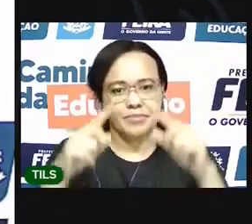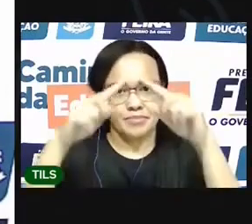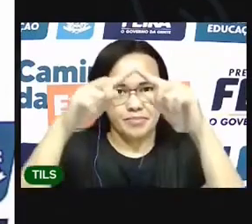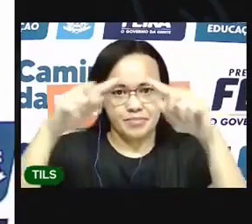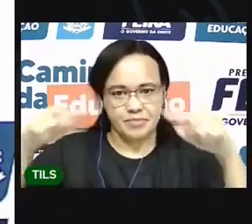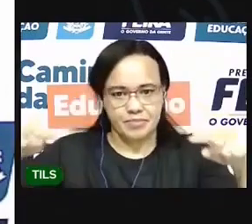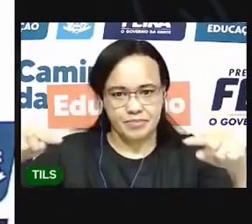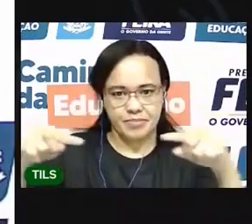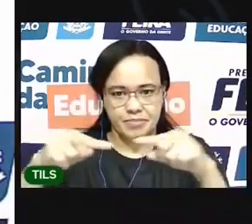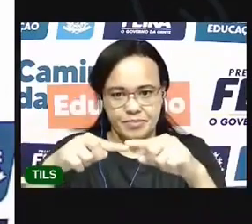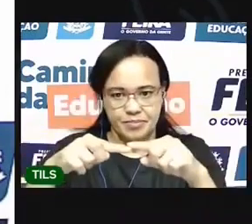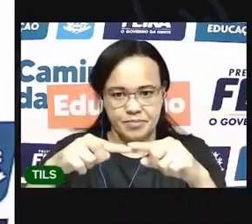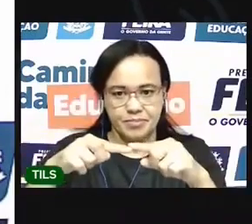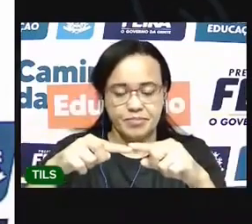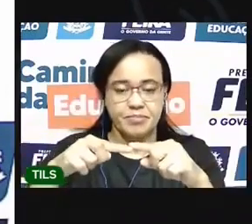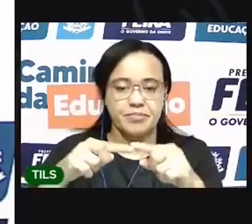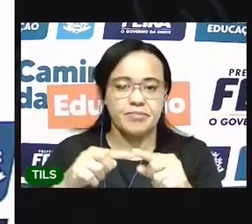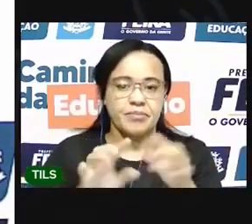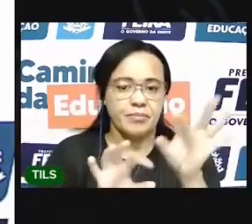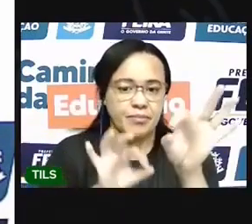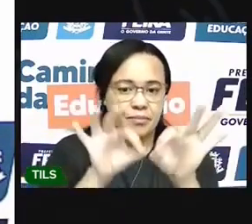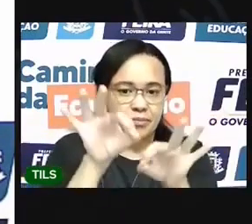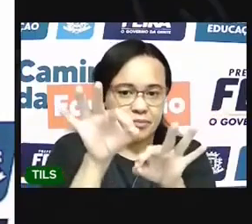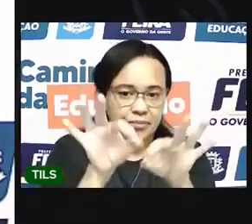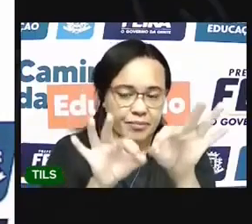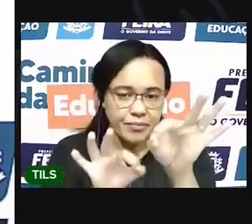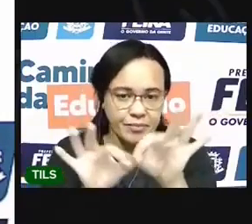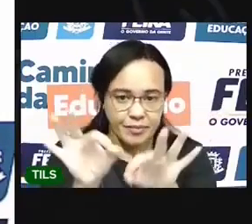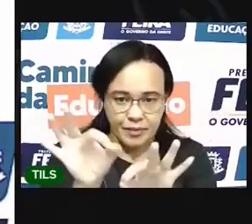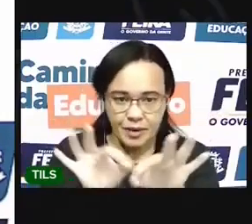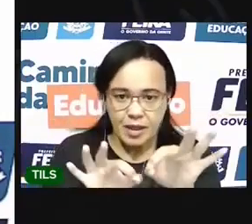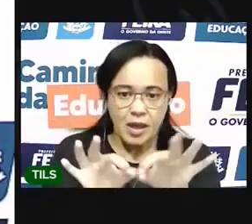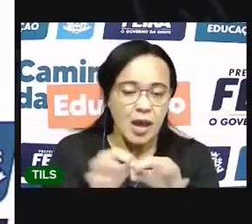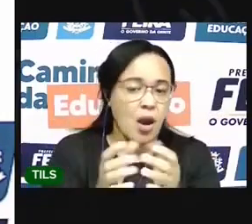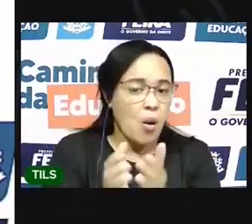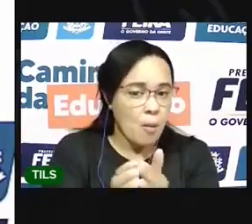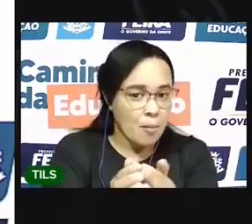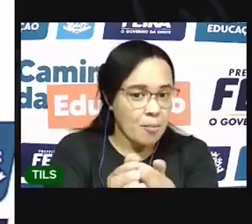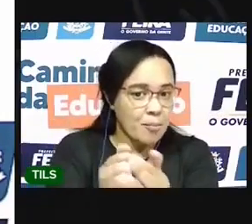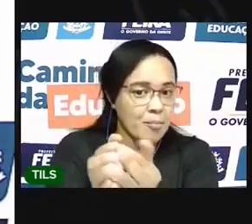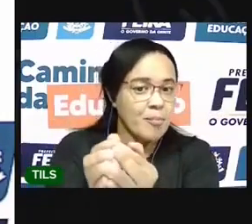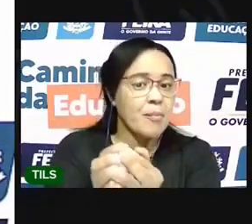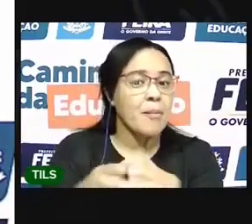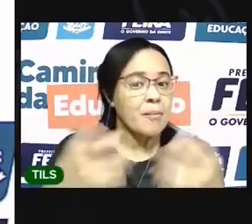Vai ajeitando aí para que o seu barco fique bem bonito